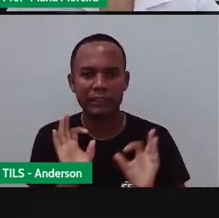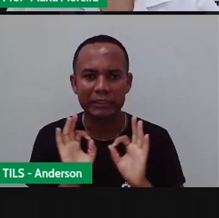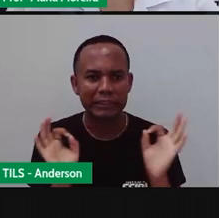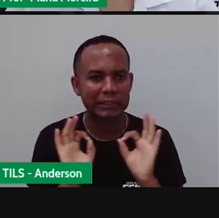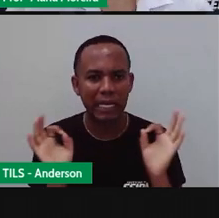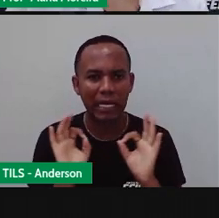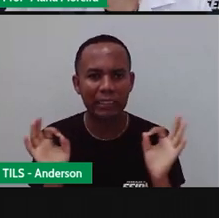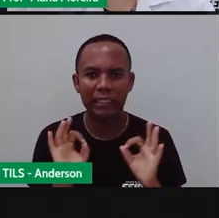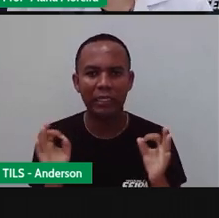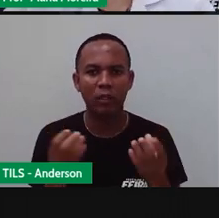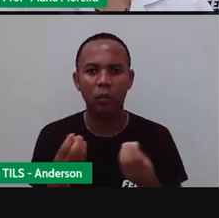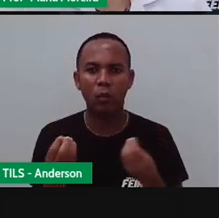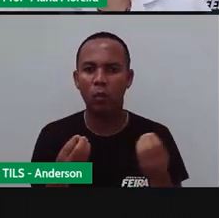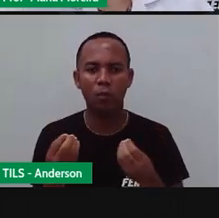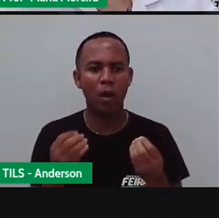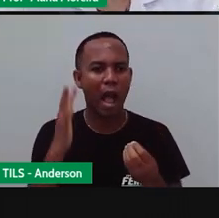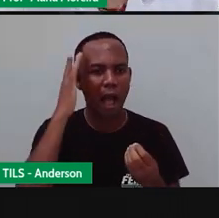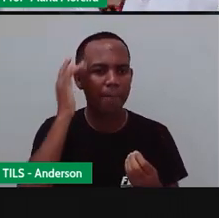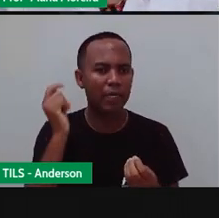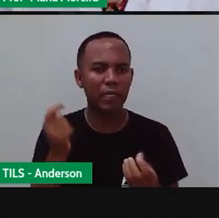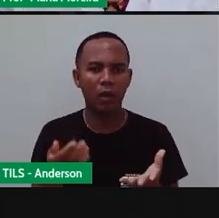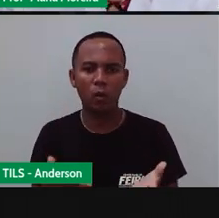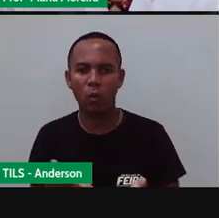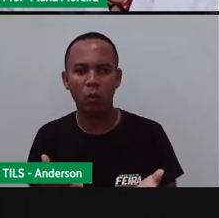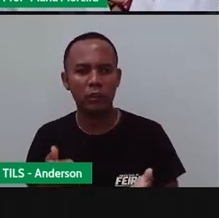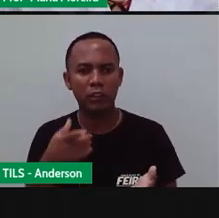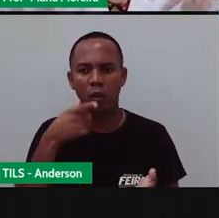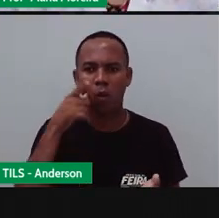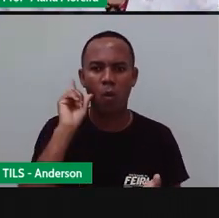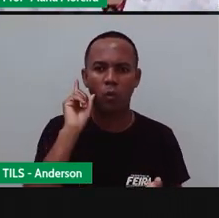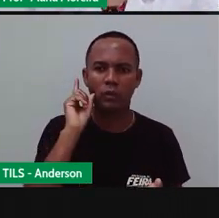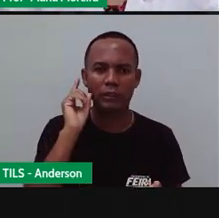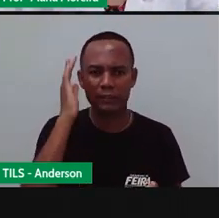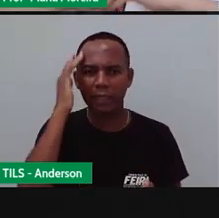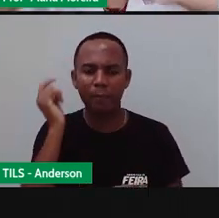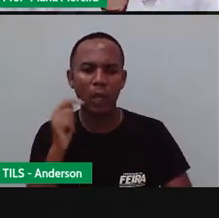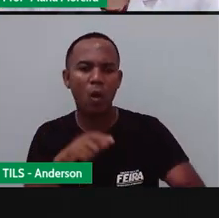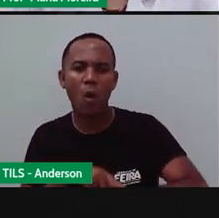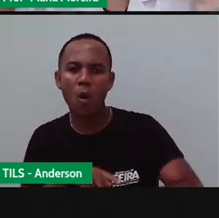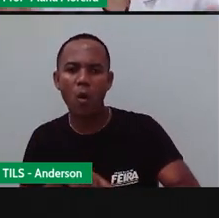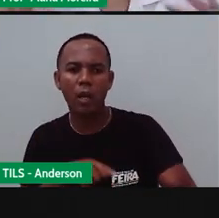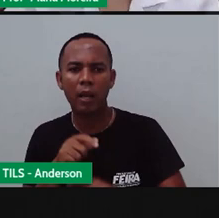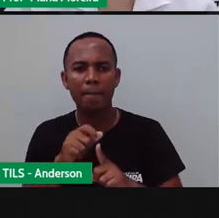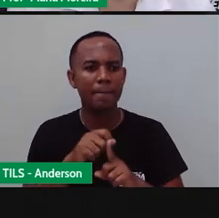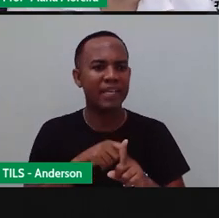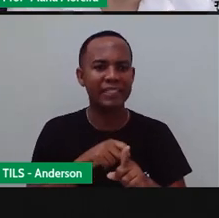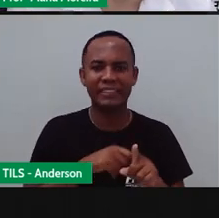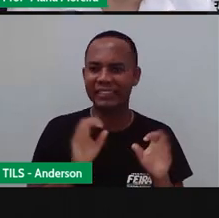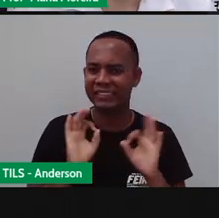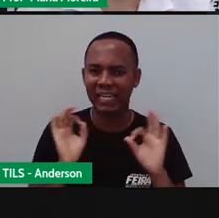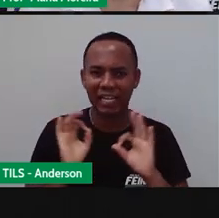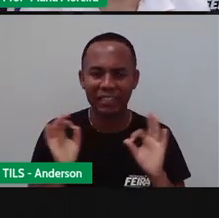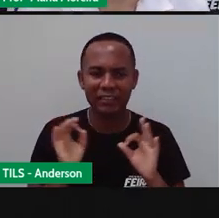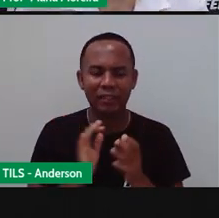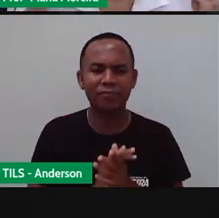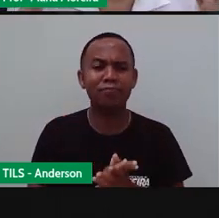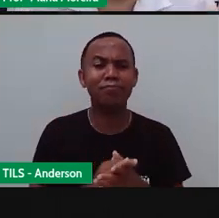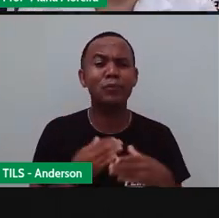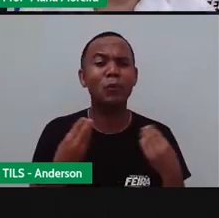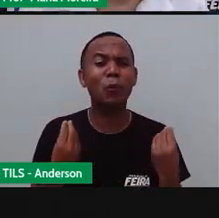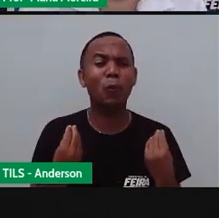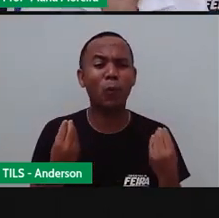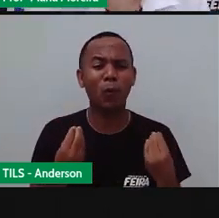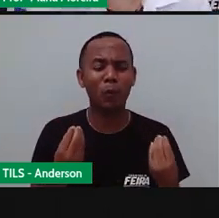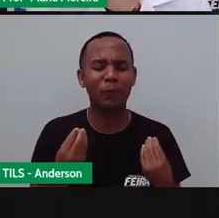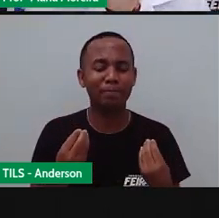Correlacionado Com o tempo O é hoje O que é amanhã O que foi ontem Sem saber as horas Sem saber mês Ano Nada Imagine o